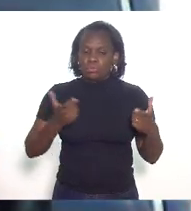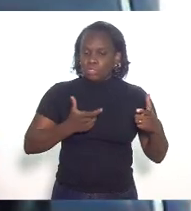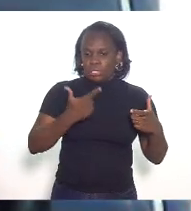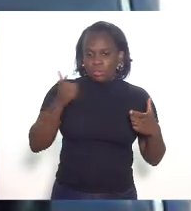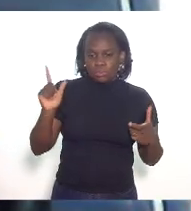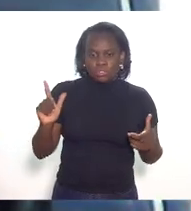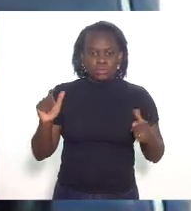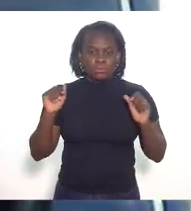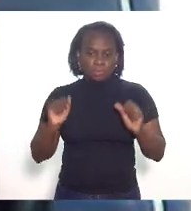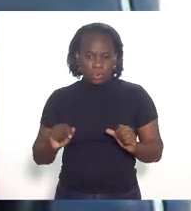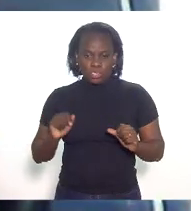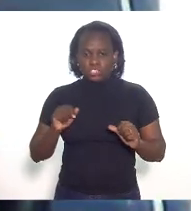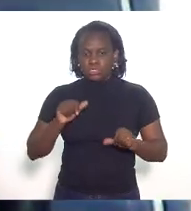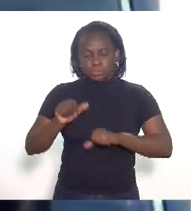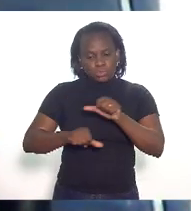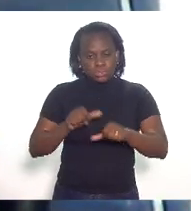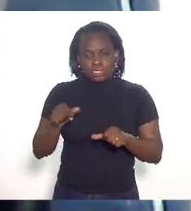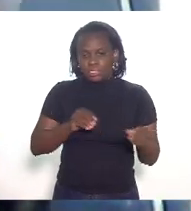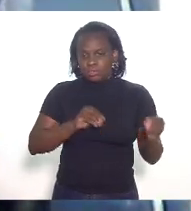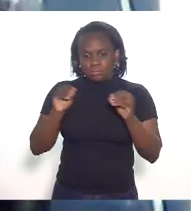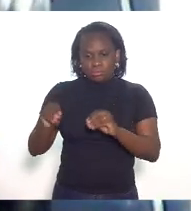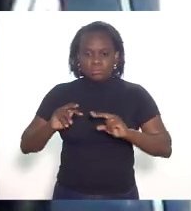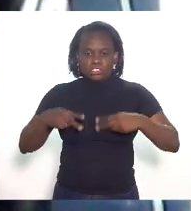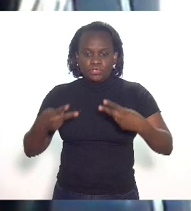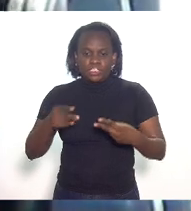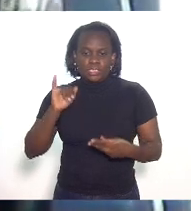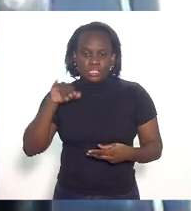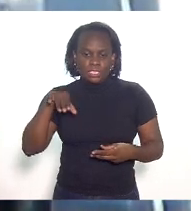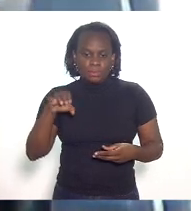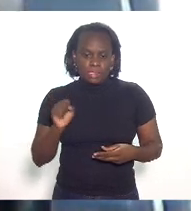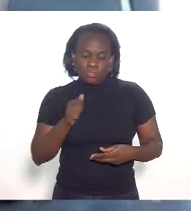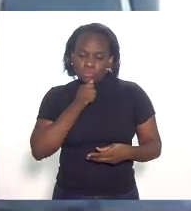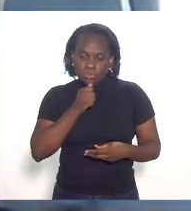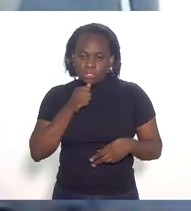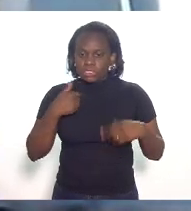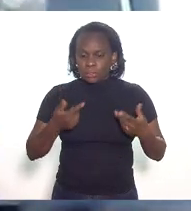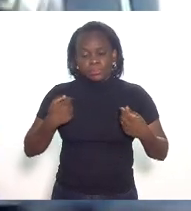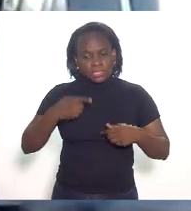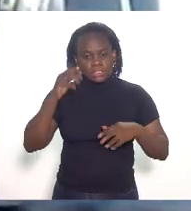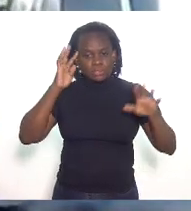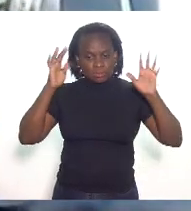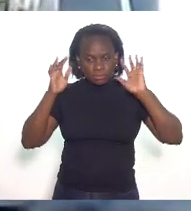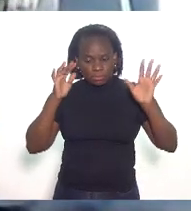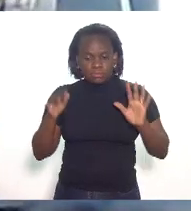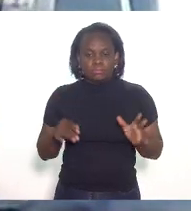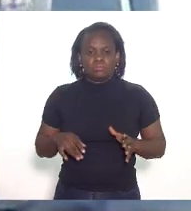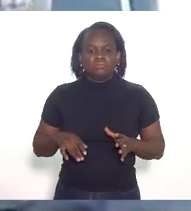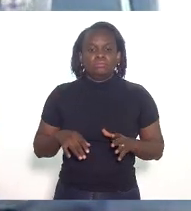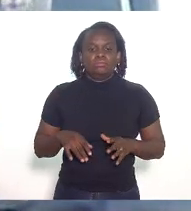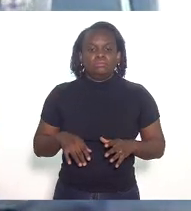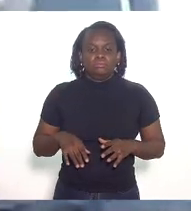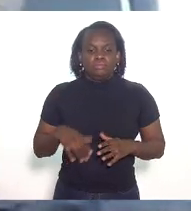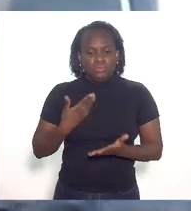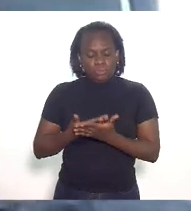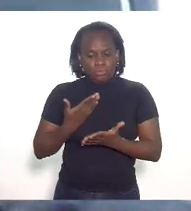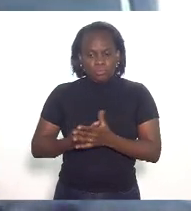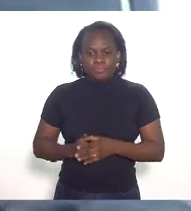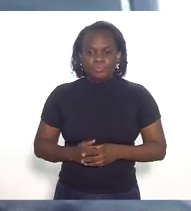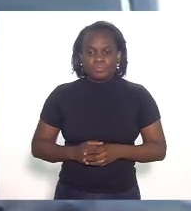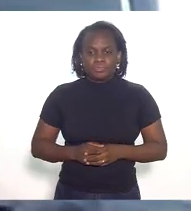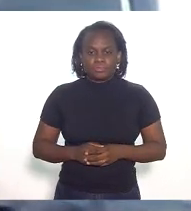pode transferir isso sem ICMS então é algo que tem que ser levado em consideração nesse tipo de estudo